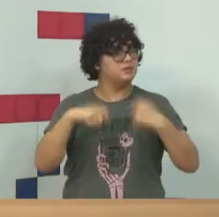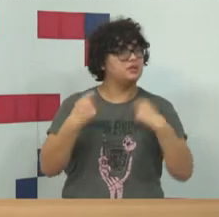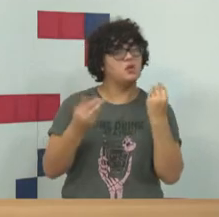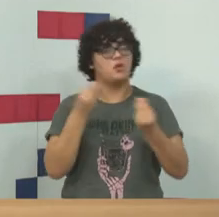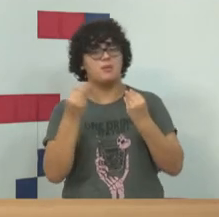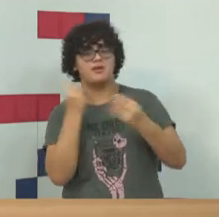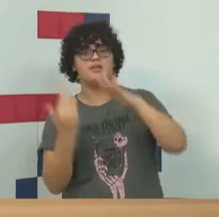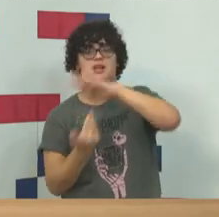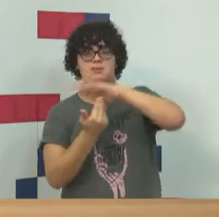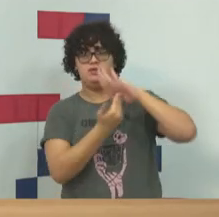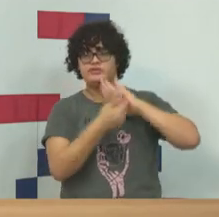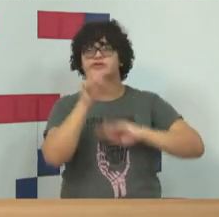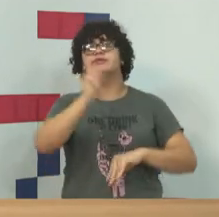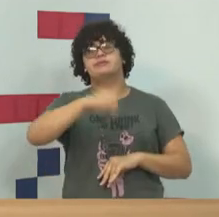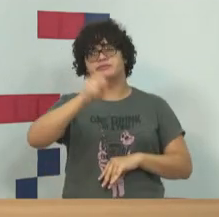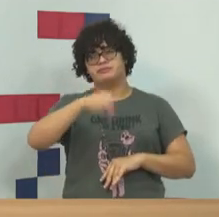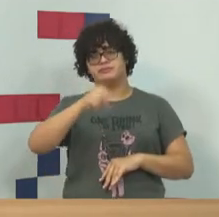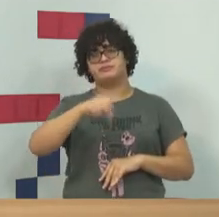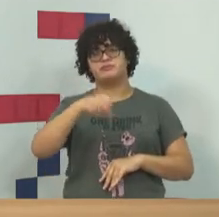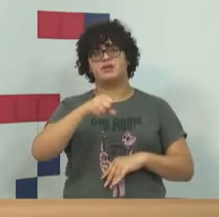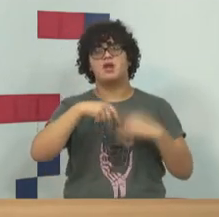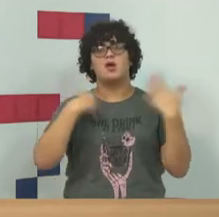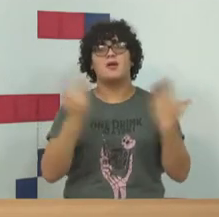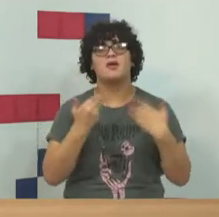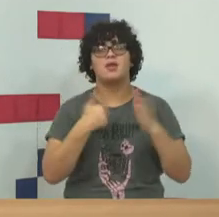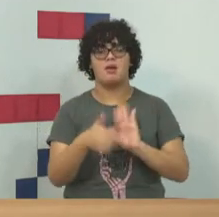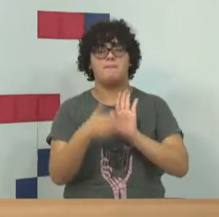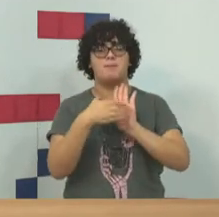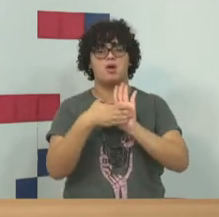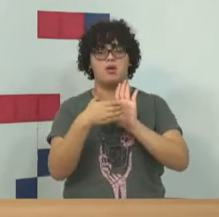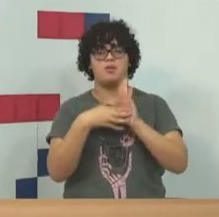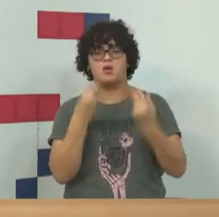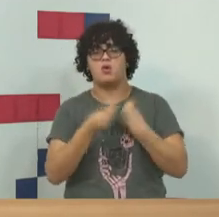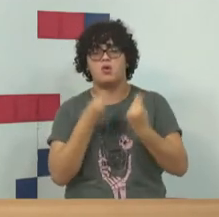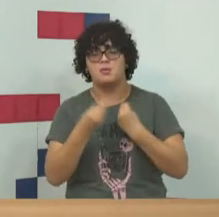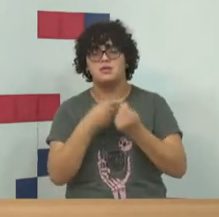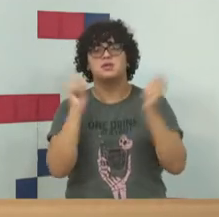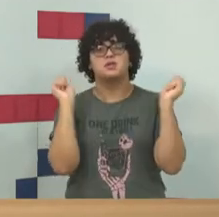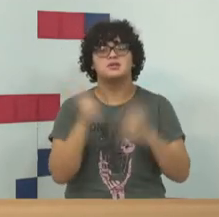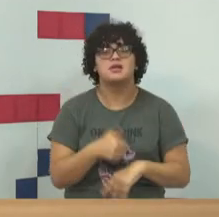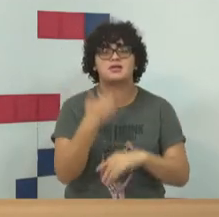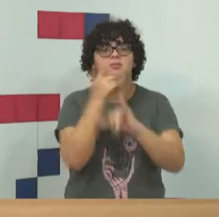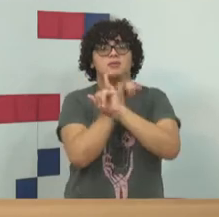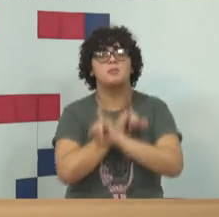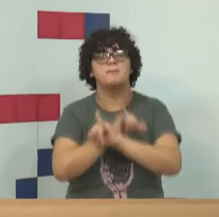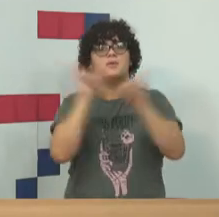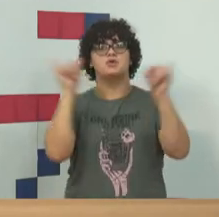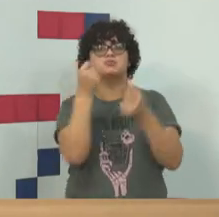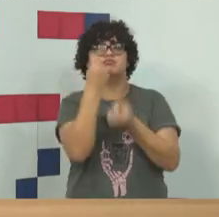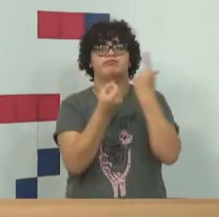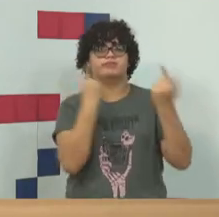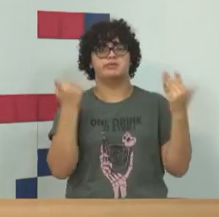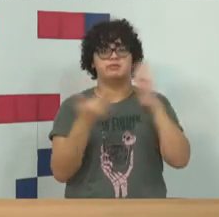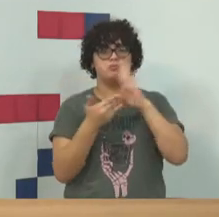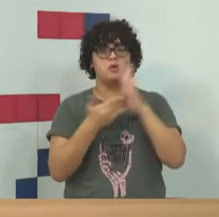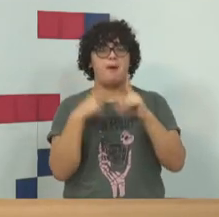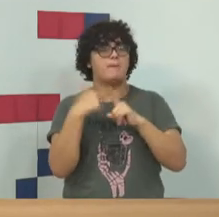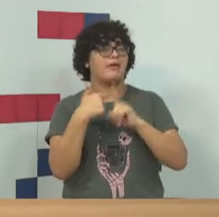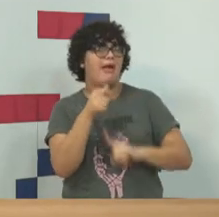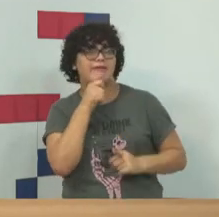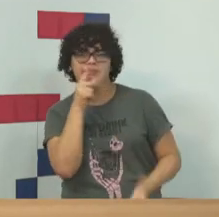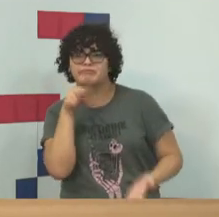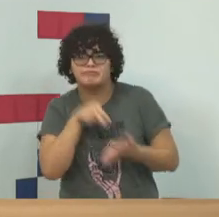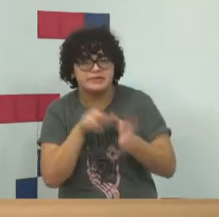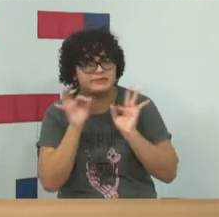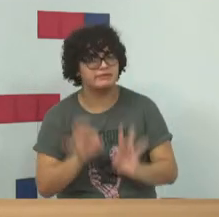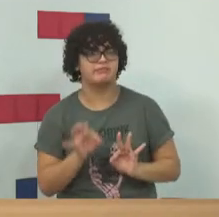se limitam. E a própria Constituição traz alguns limites, porque eles não são absolutos.